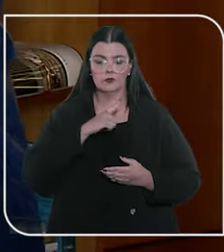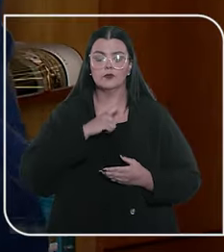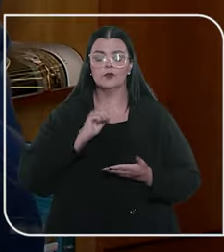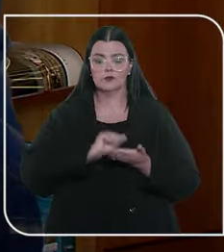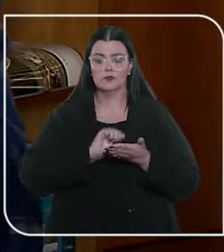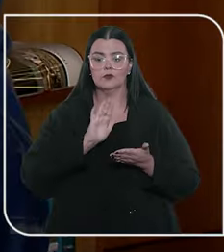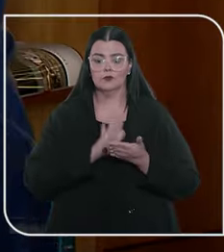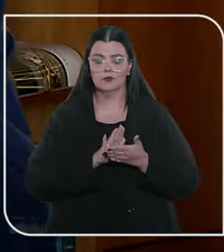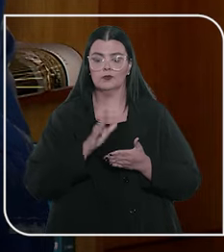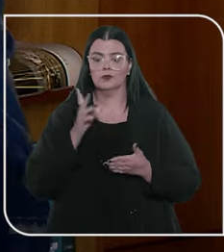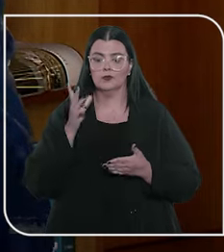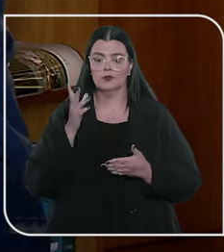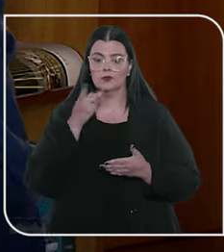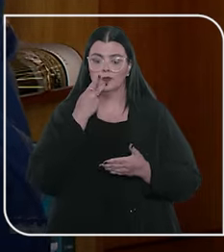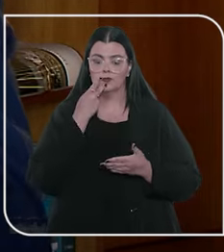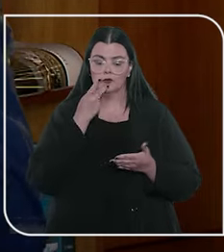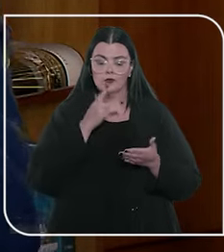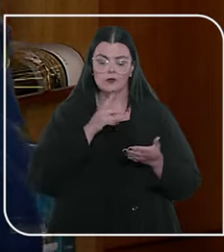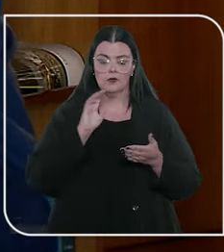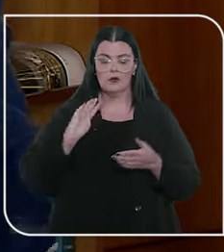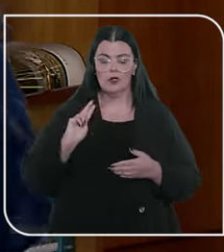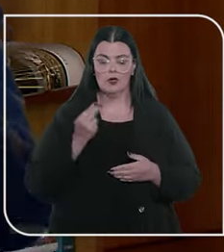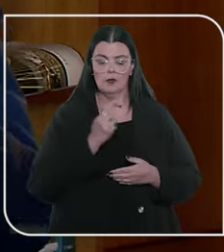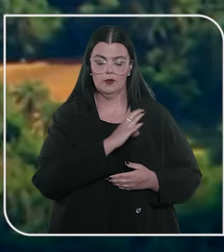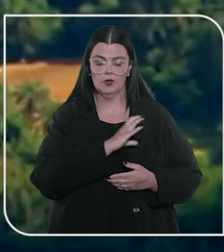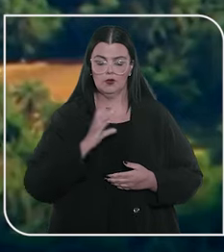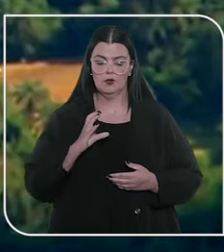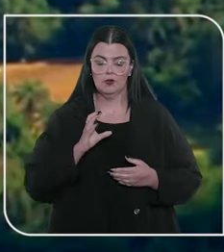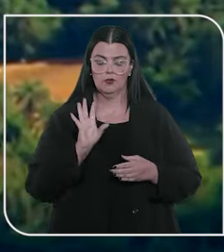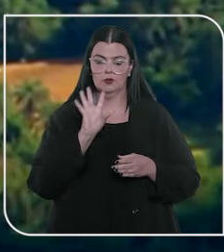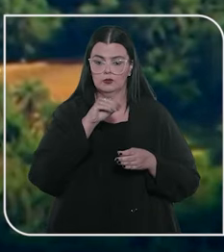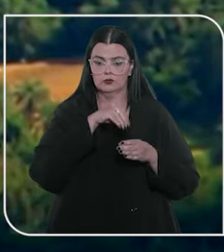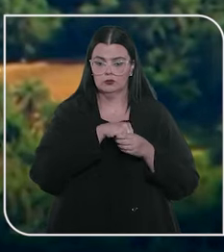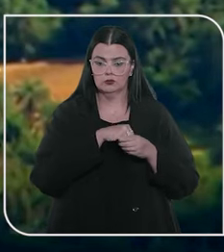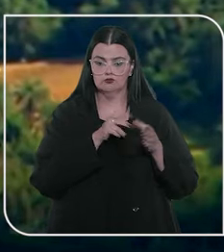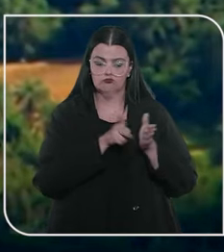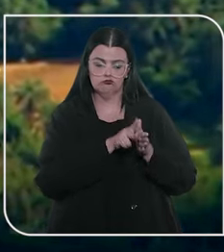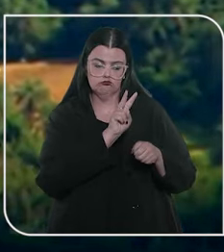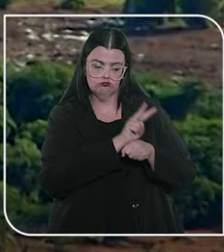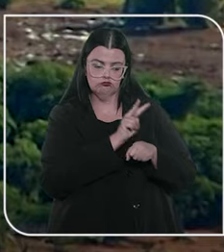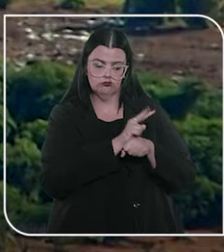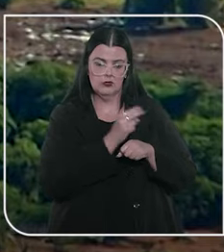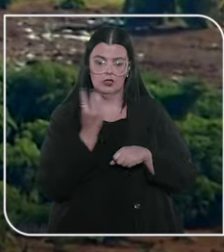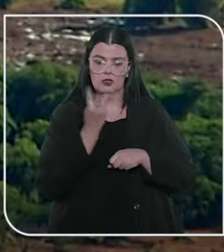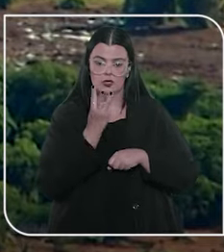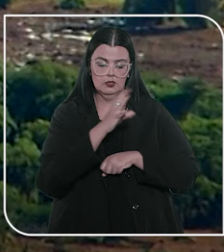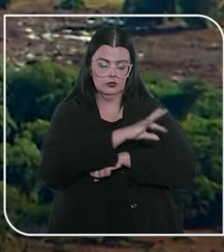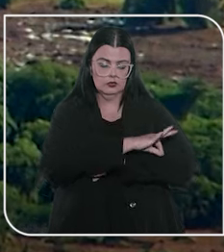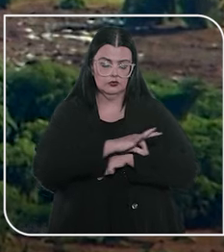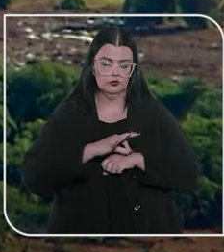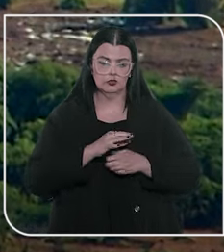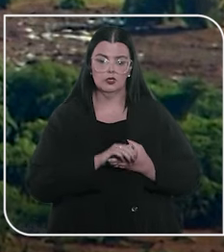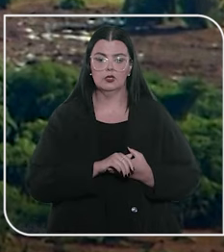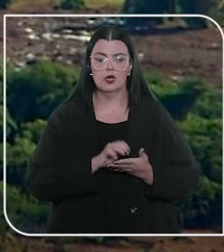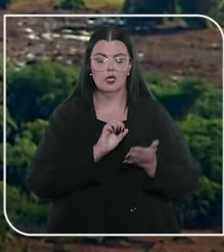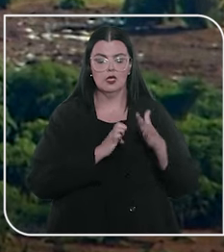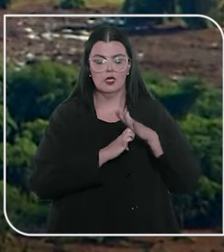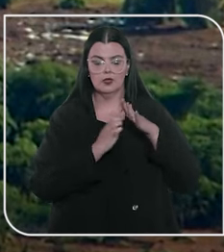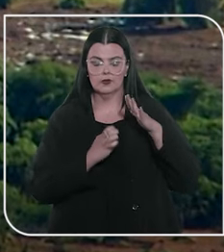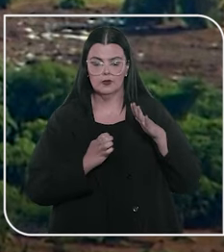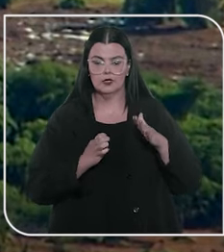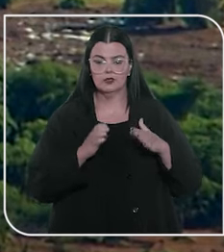ministro Sebastião Rei Júnior deferiu a liminar em habeas corpus impetrada pela defesa de três engenheiros da empresa alemã